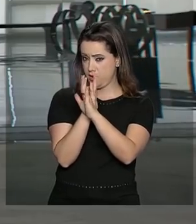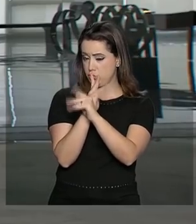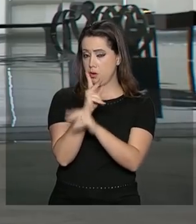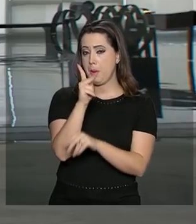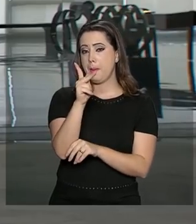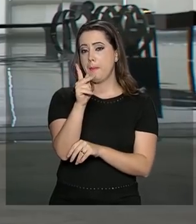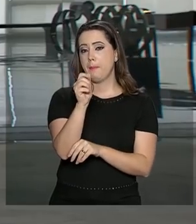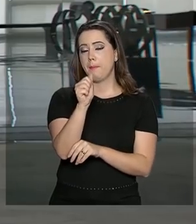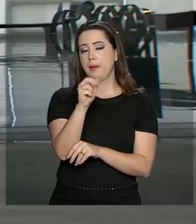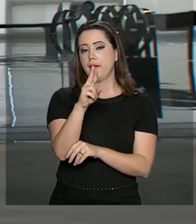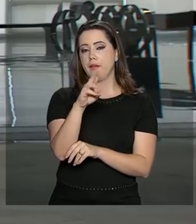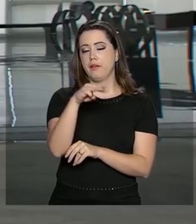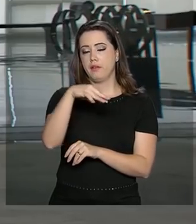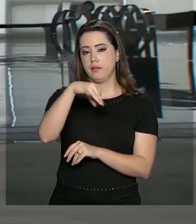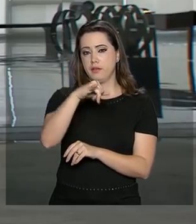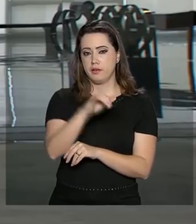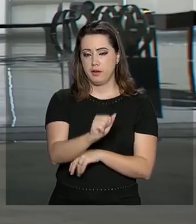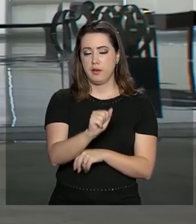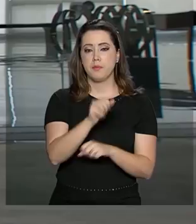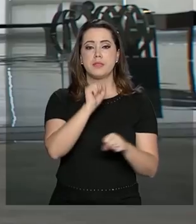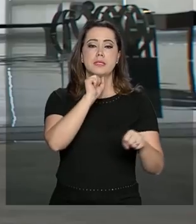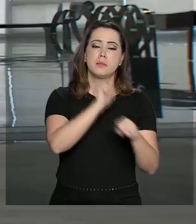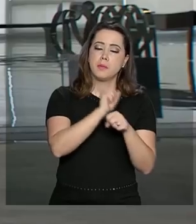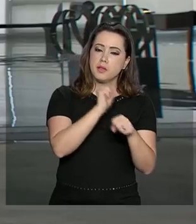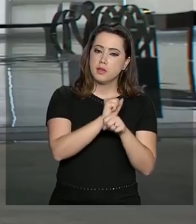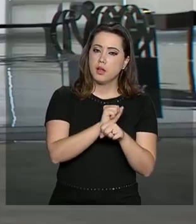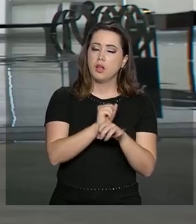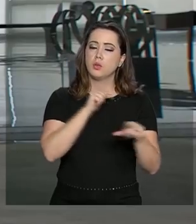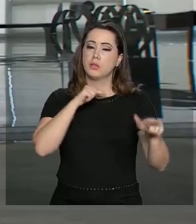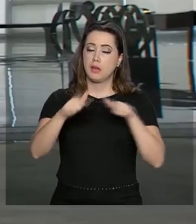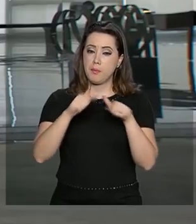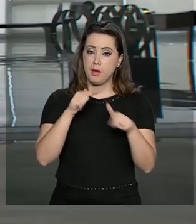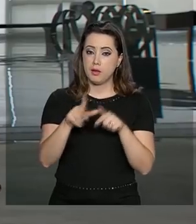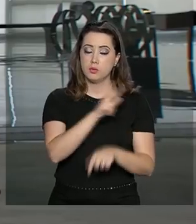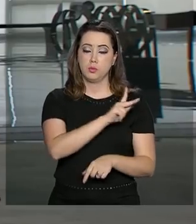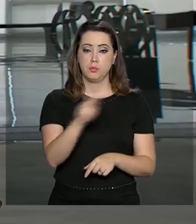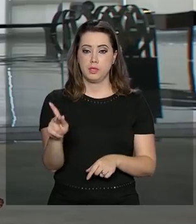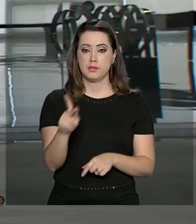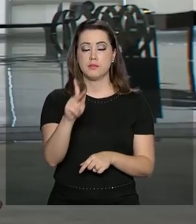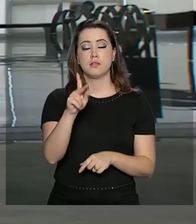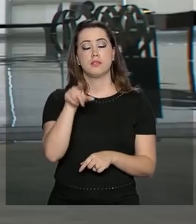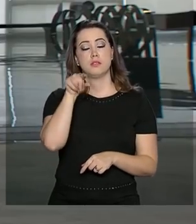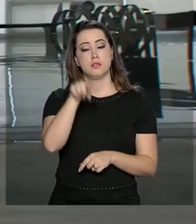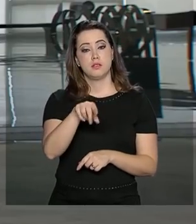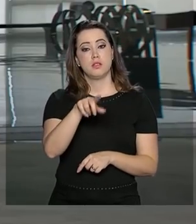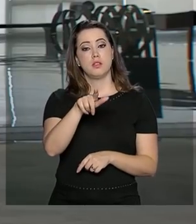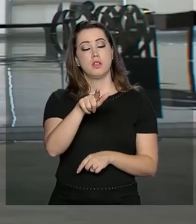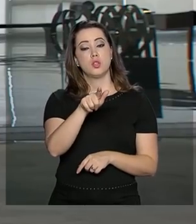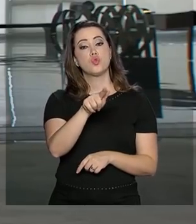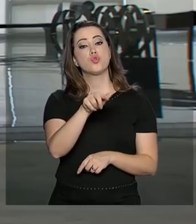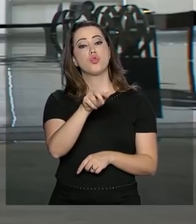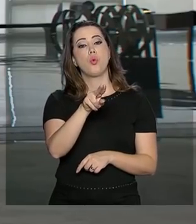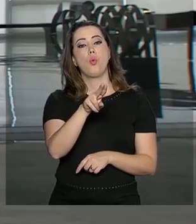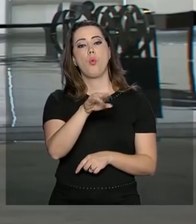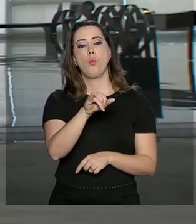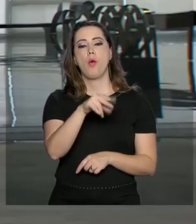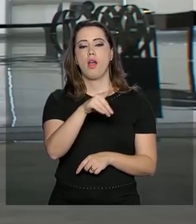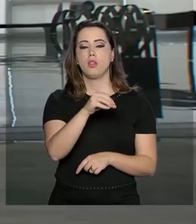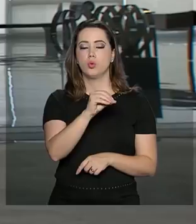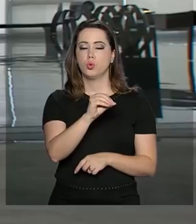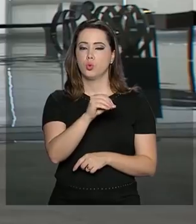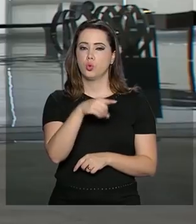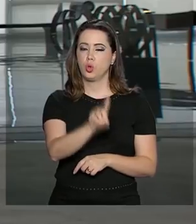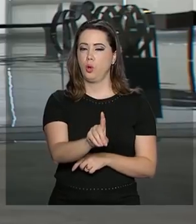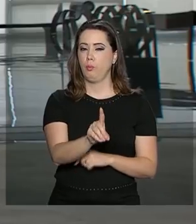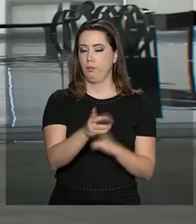interino da Venezuela, Juan Guaidó. Desde a noite de sexta-feira, as fronteiras da Venezuela com o Brasil estão